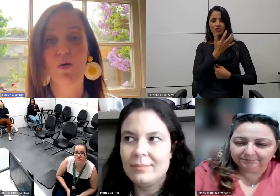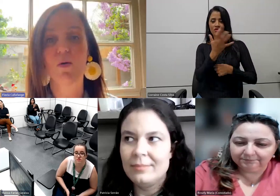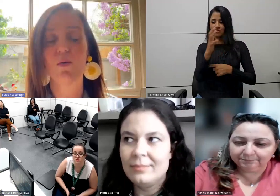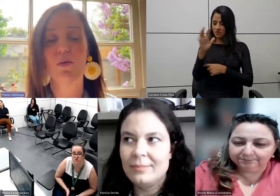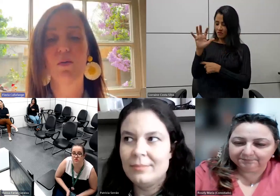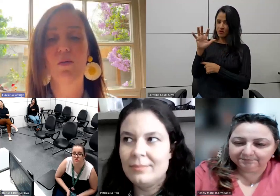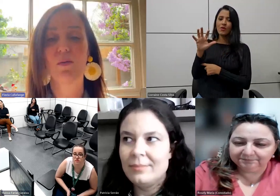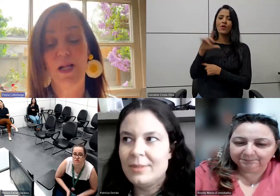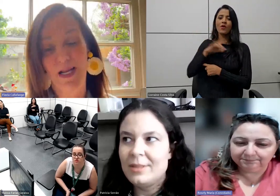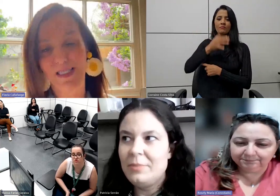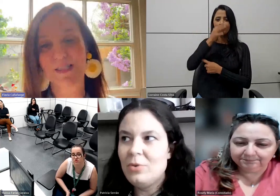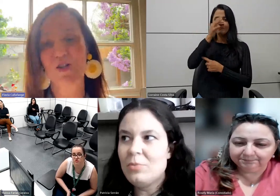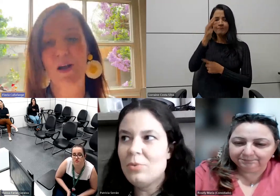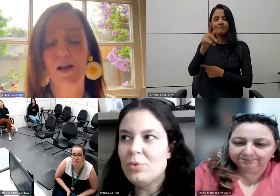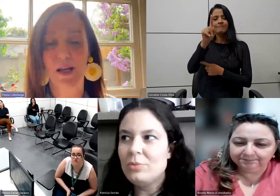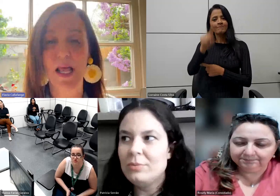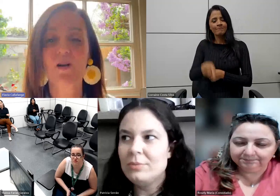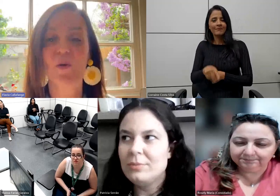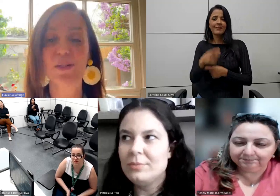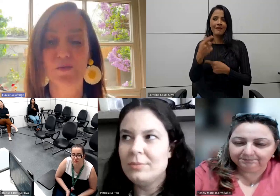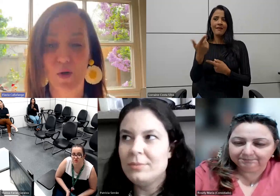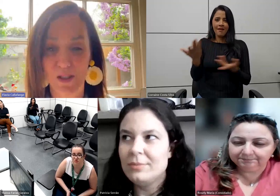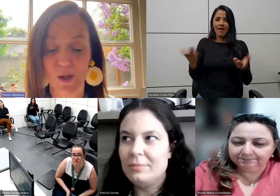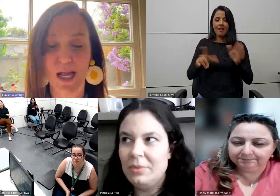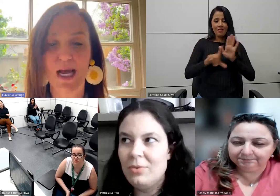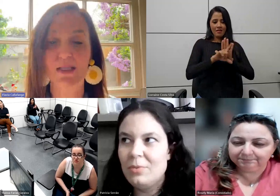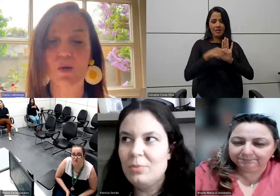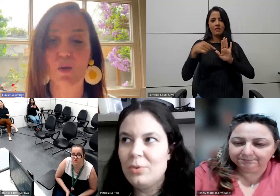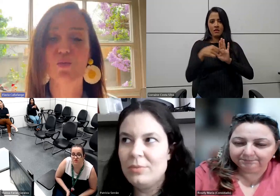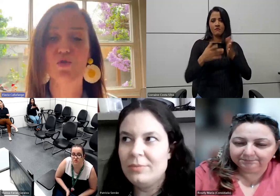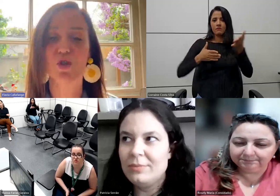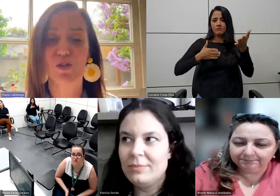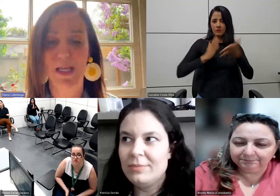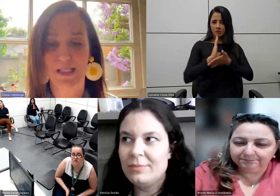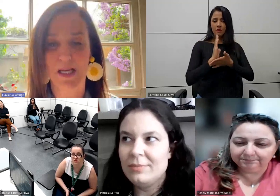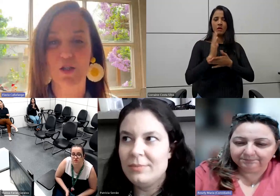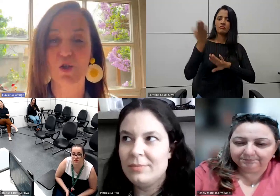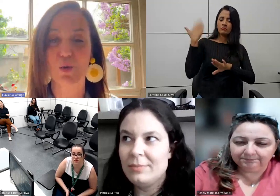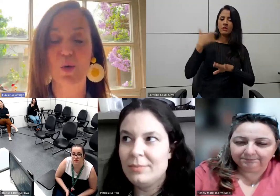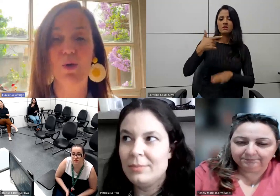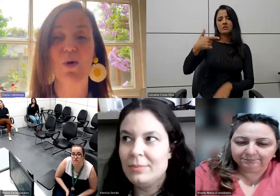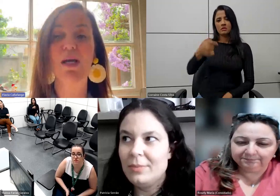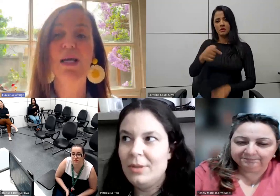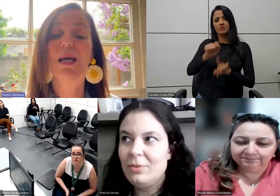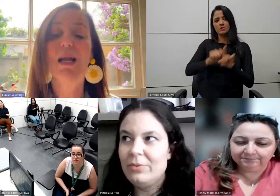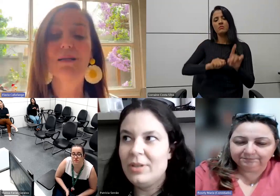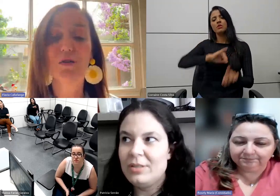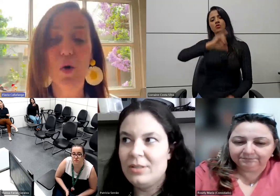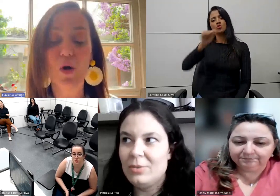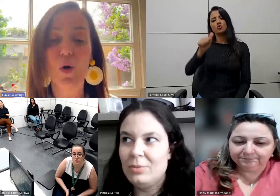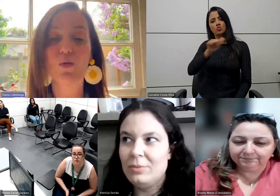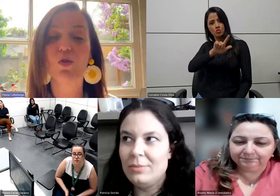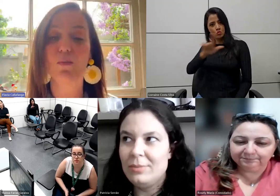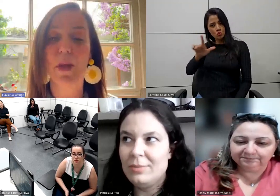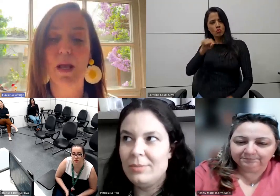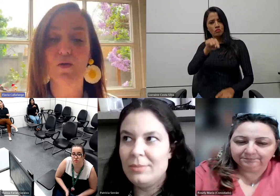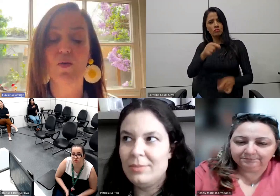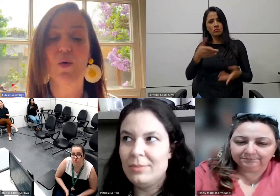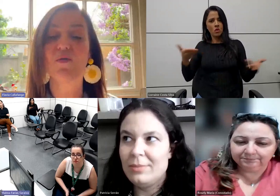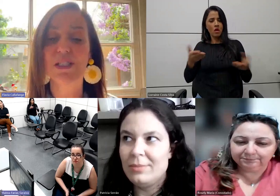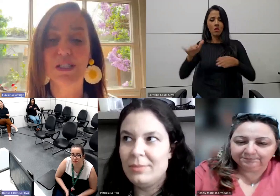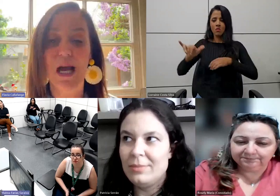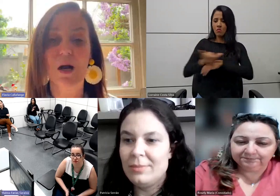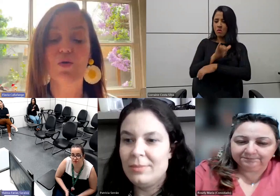tornou um... Graças à lei que foi sancionada no último dia 17 de julho, ele se tornou um